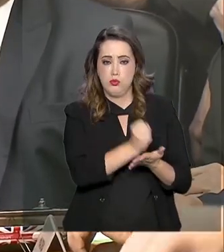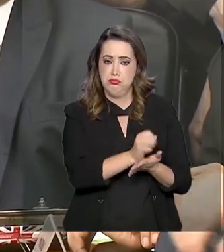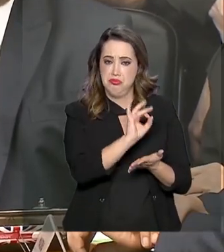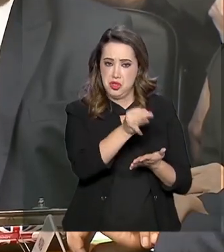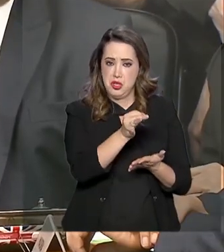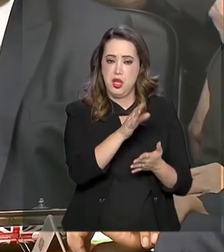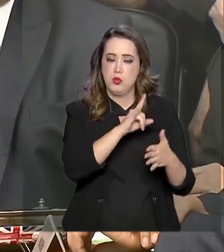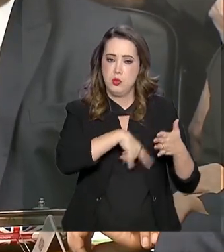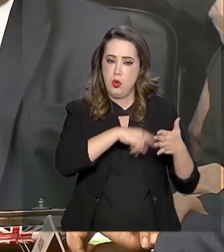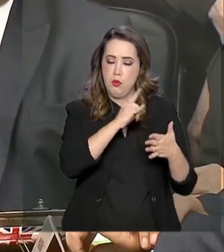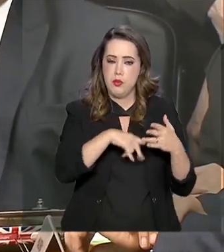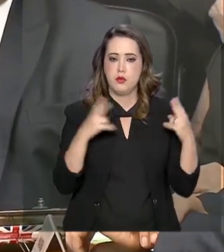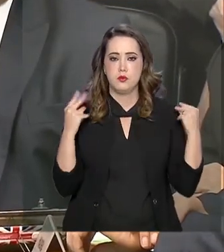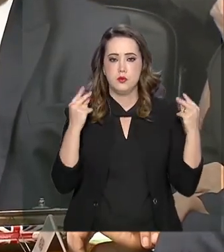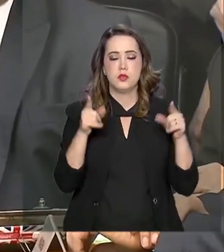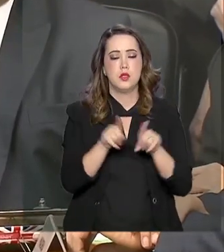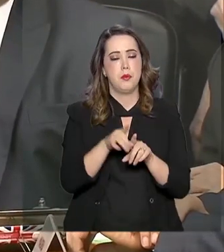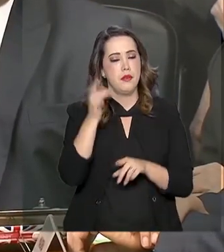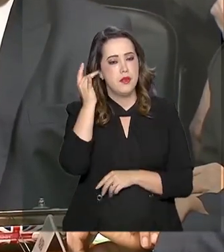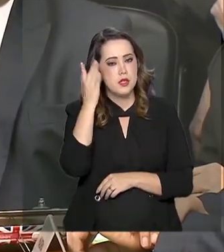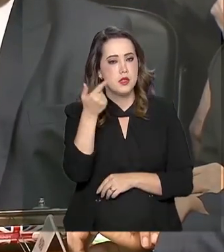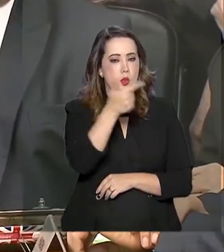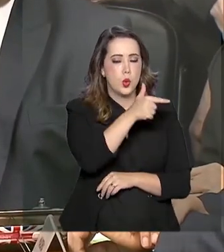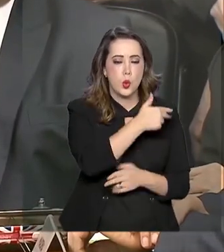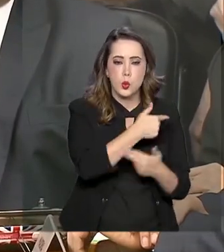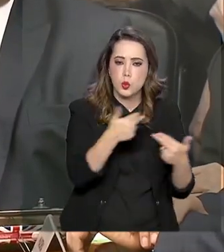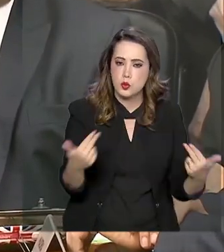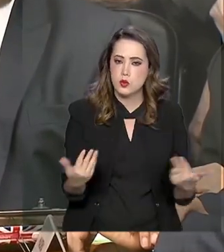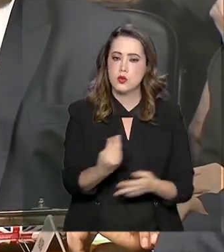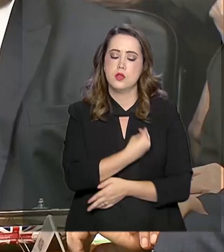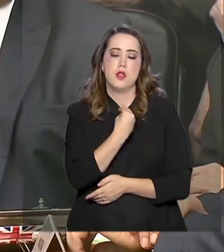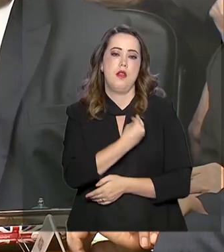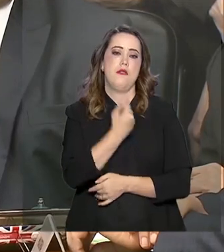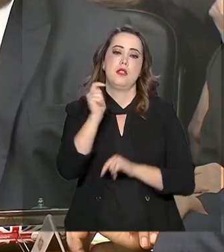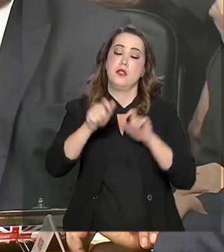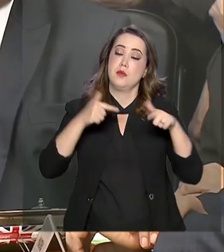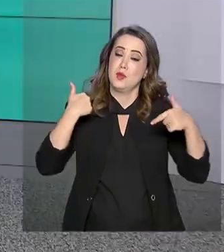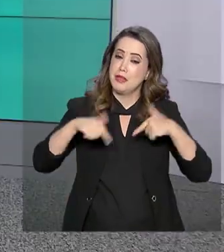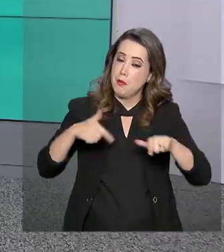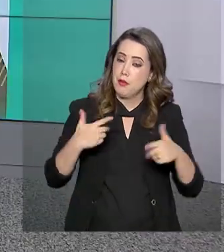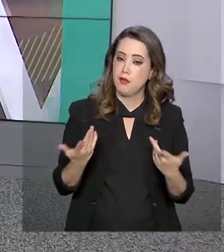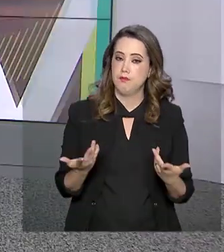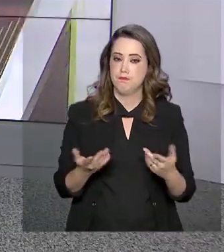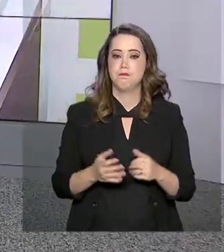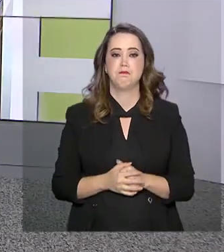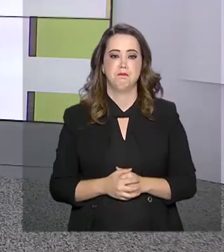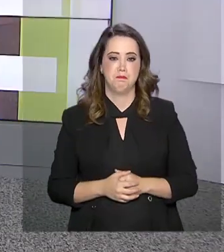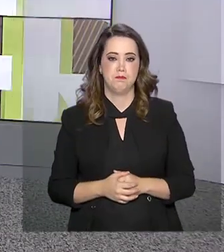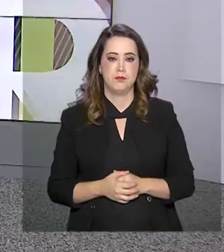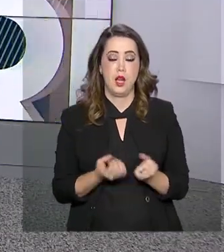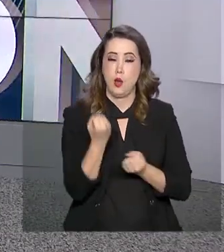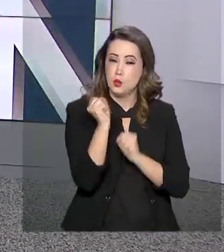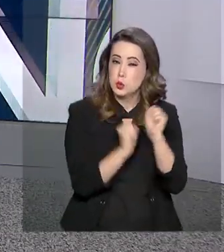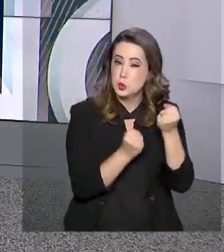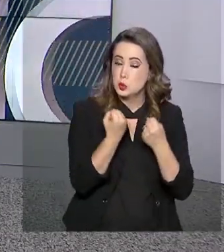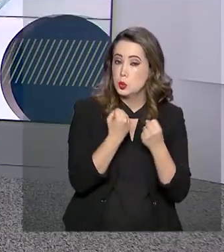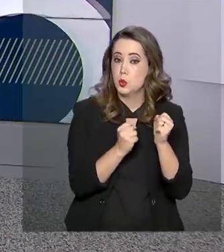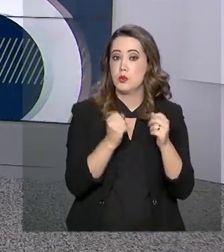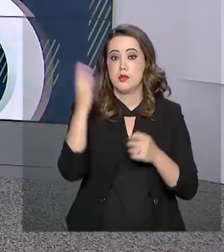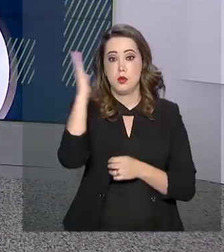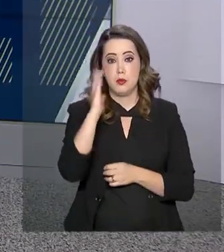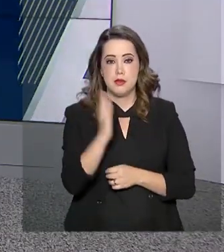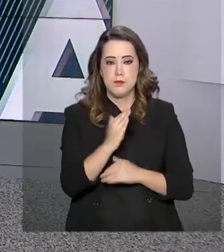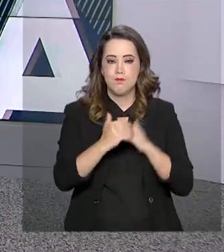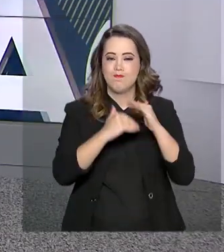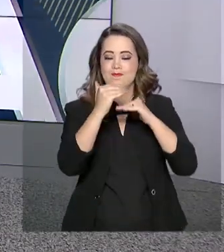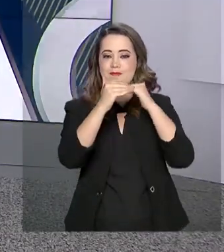facilitando outras pequenas coisas, a vida do trabalhador. A produção industrial brasileira